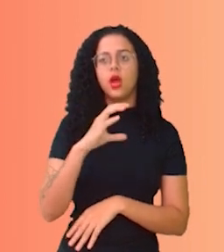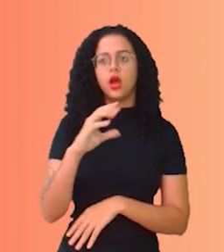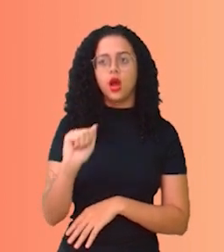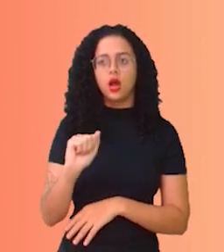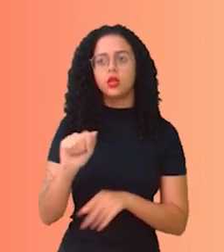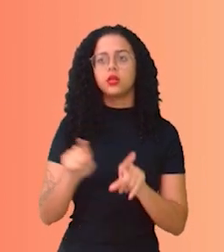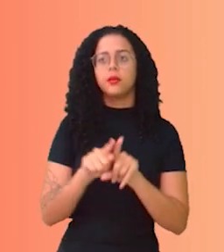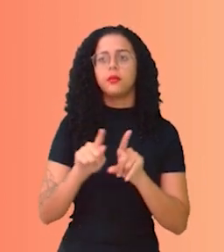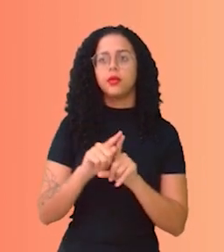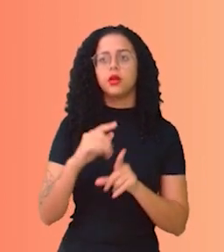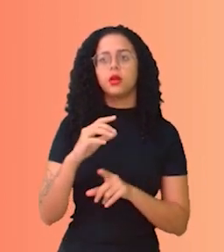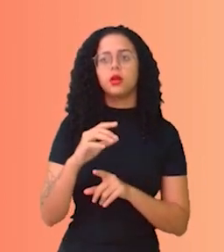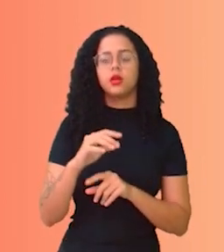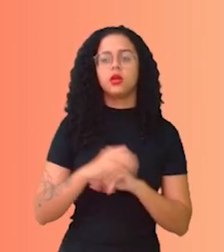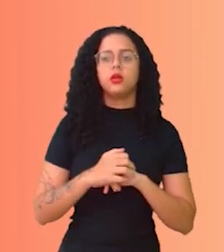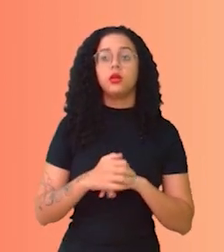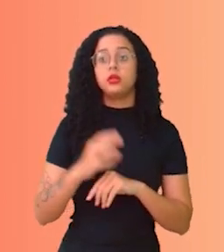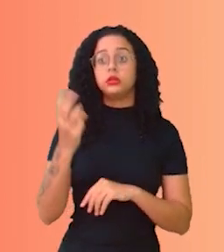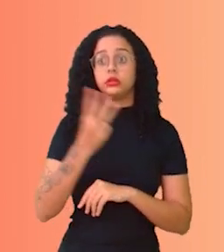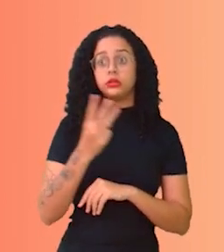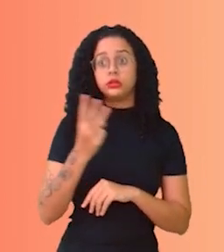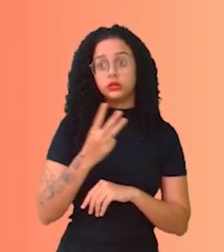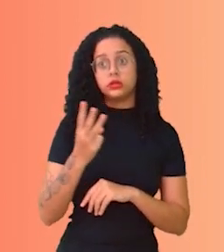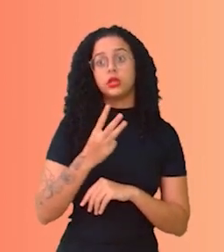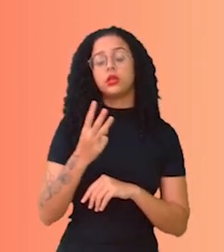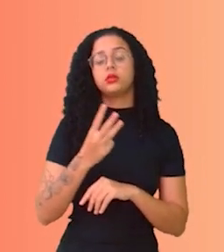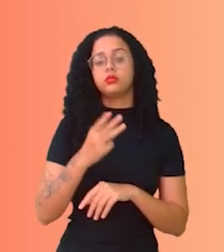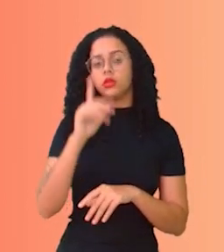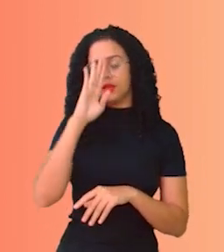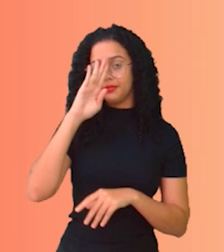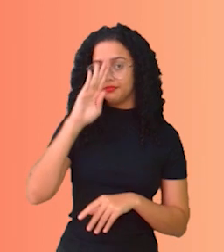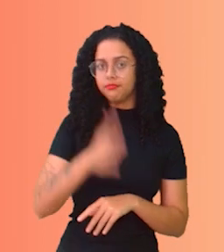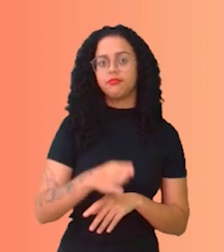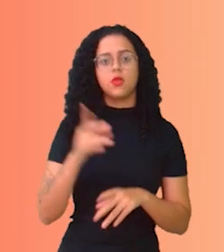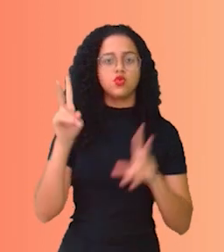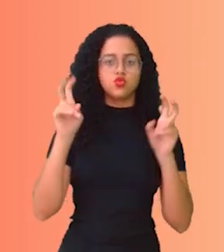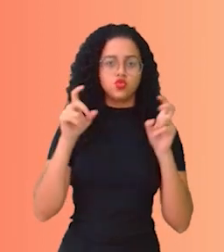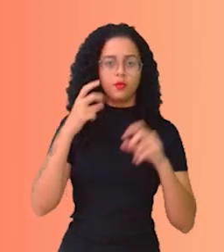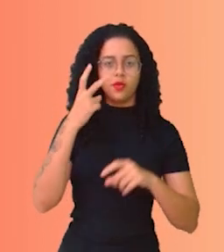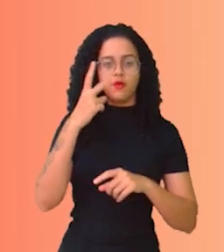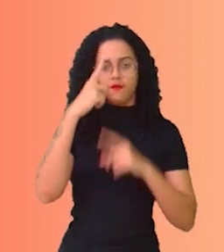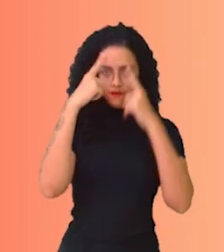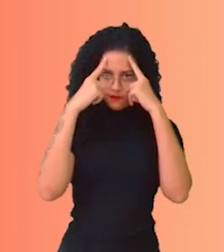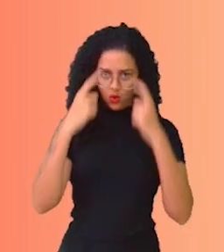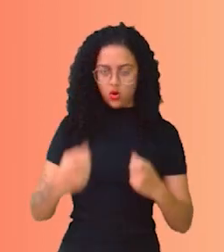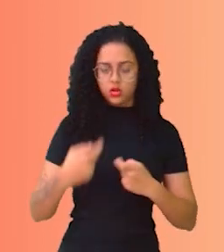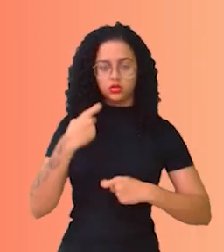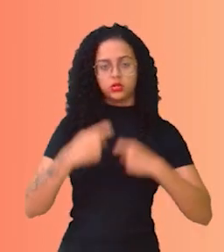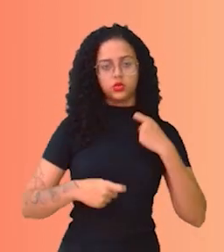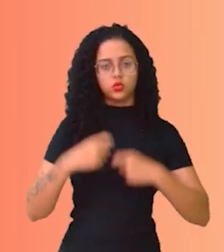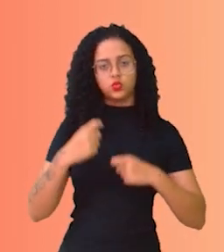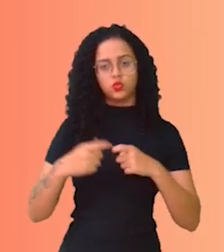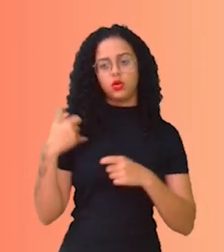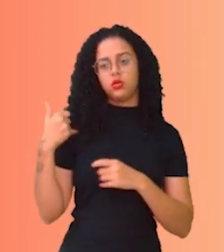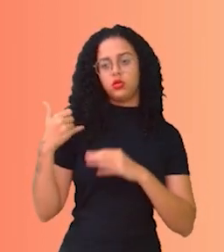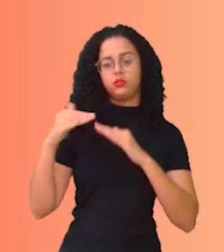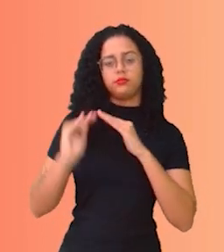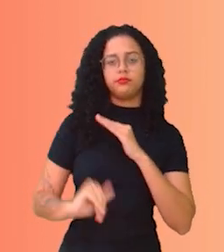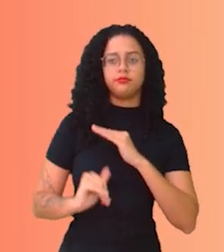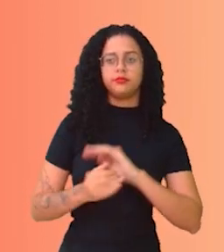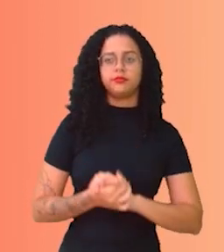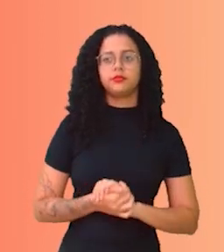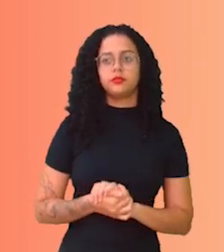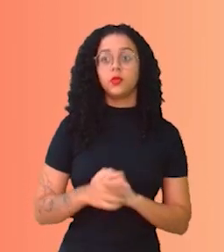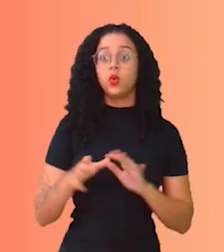Adolescente e do Código Penal. Esses três artigos são diretivos para essa questão de violência sexual com menores de idade, tá?